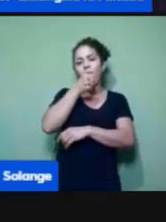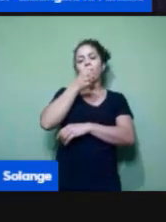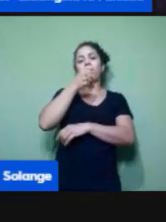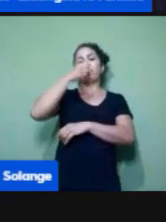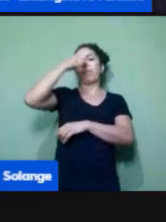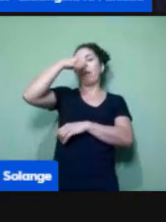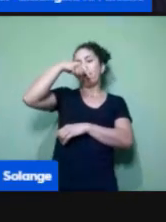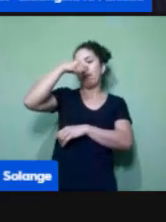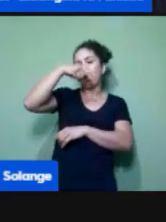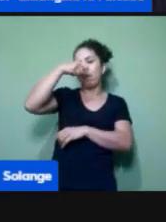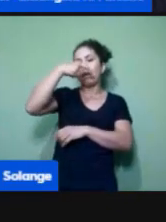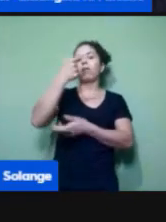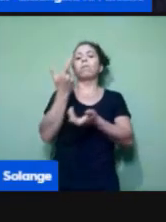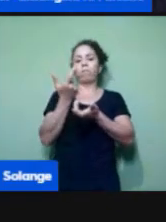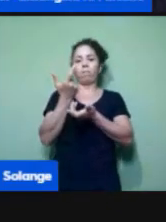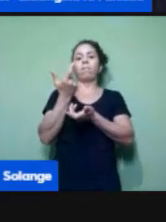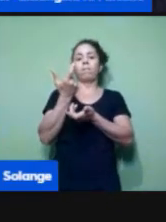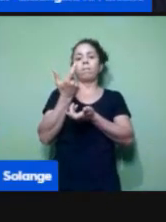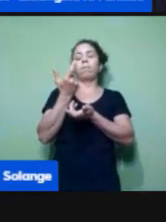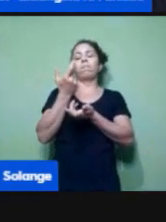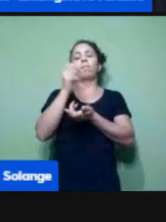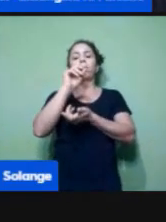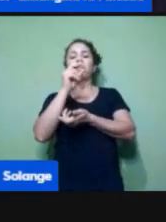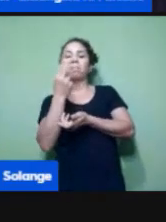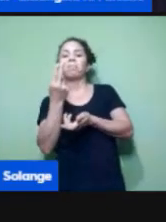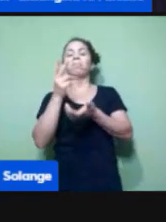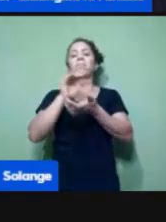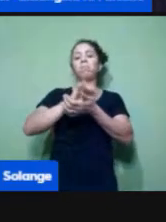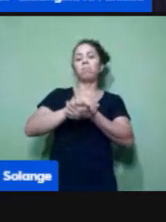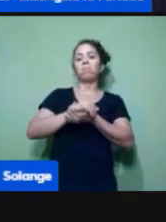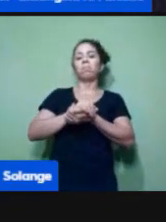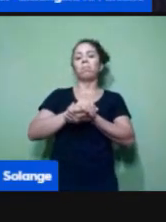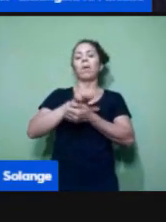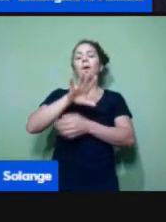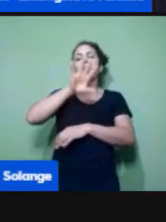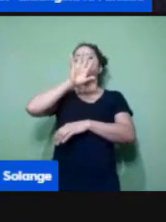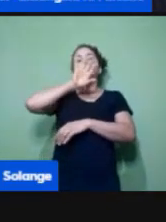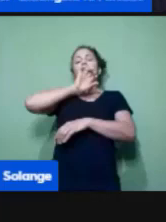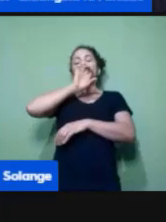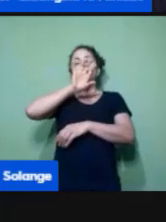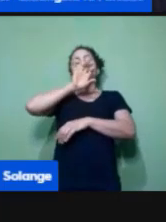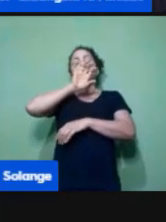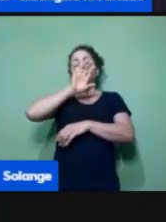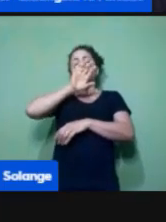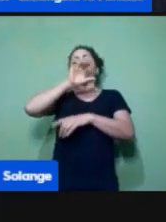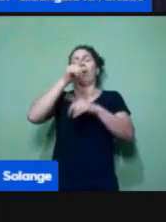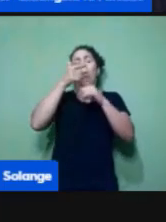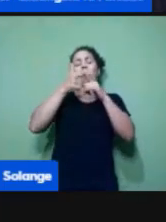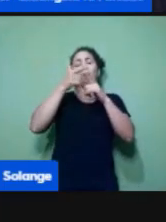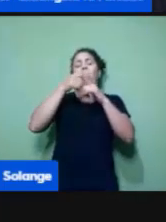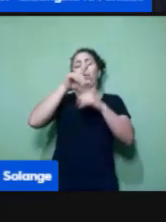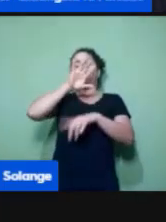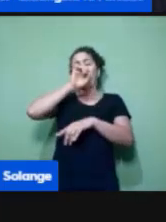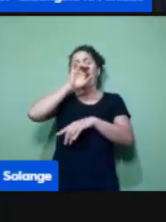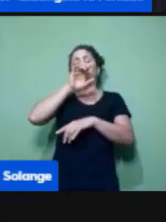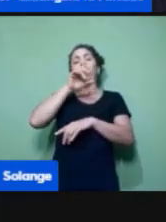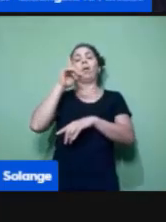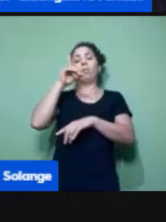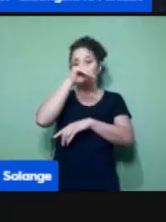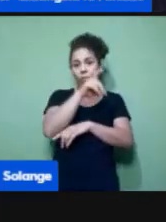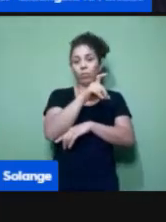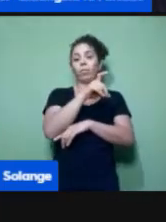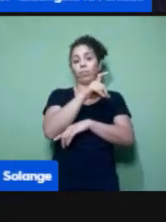escorrendo, ou um pouquinho de falta de ar por causa da rinite, esse professor